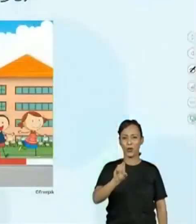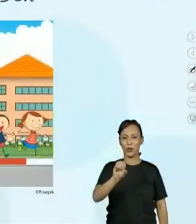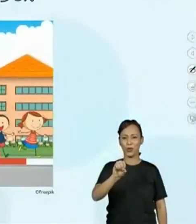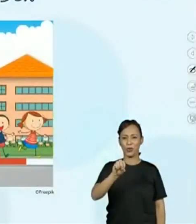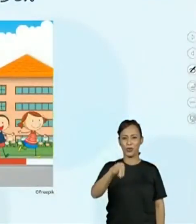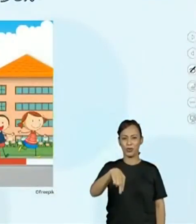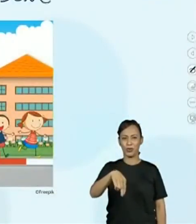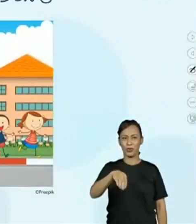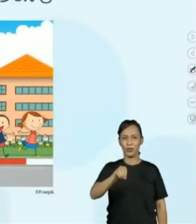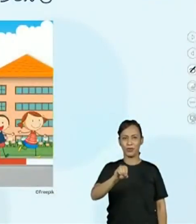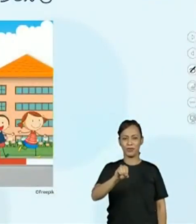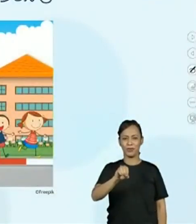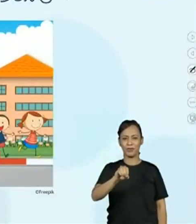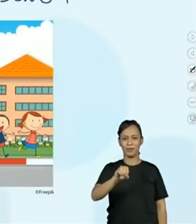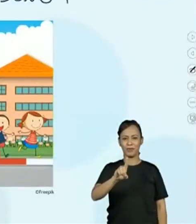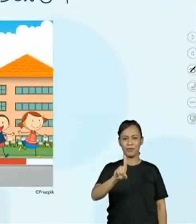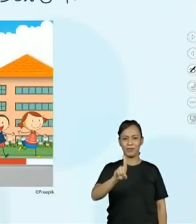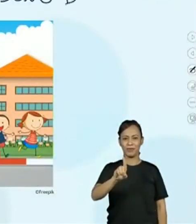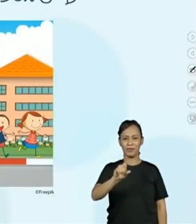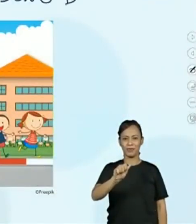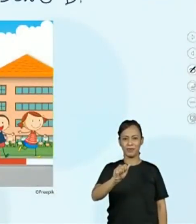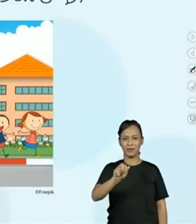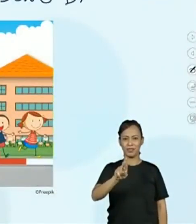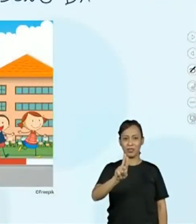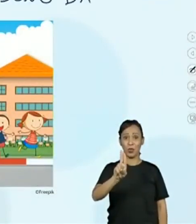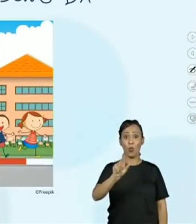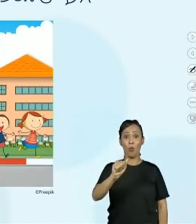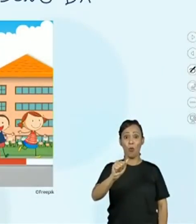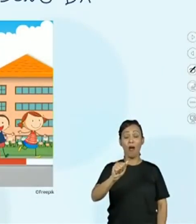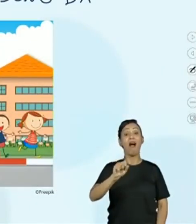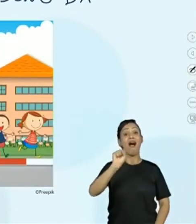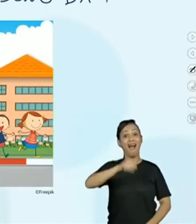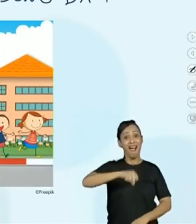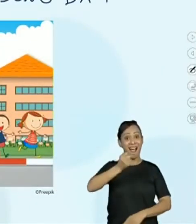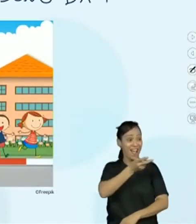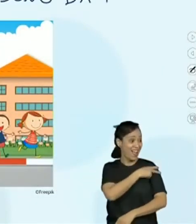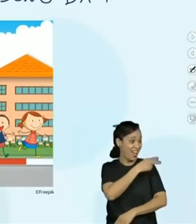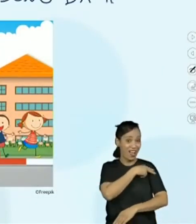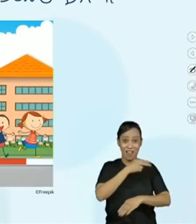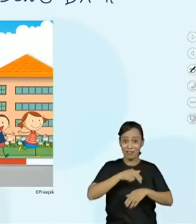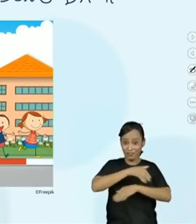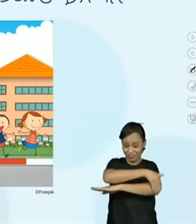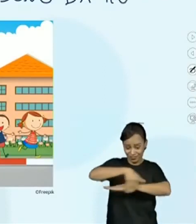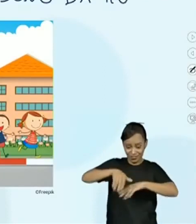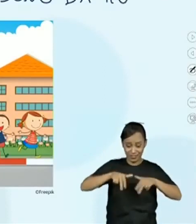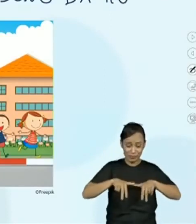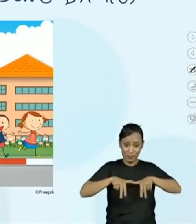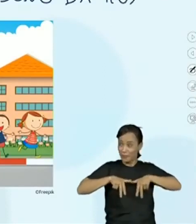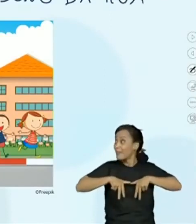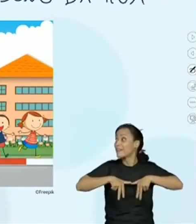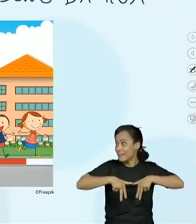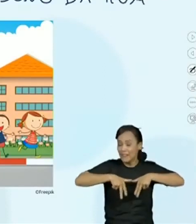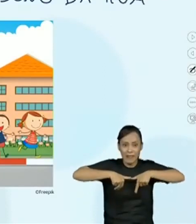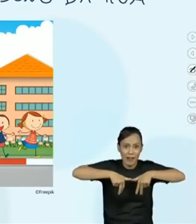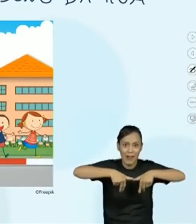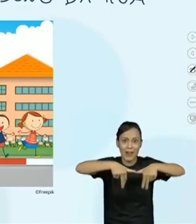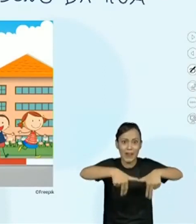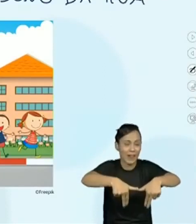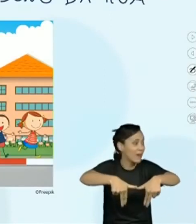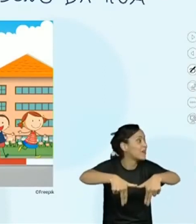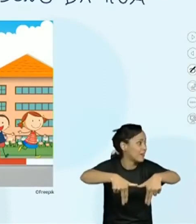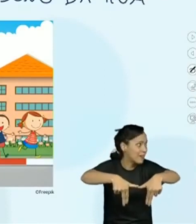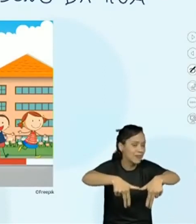da rua. E também tem pai da rua. Acabamos de receber uma contribuição. Mãe da rua, pai da rua.